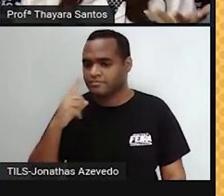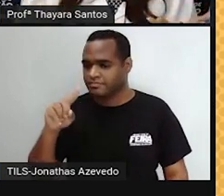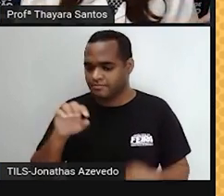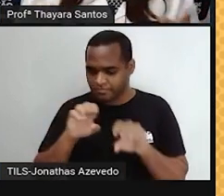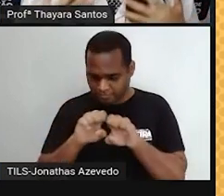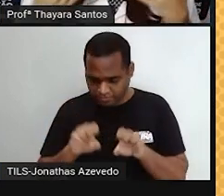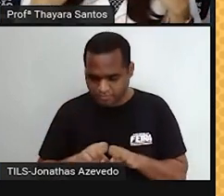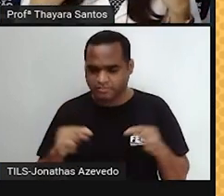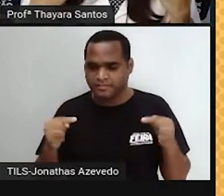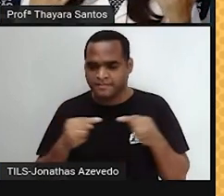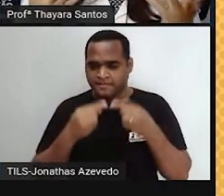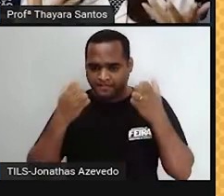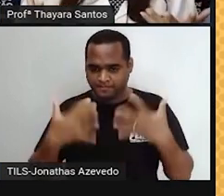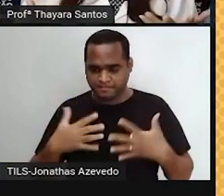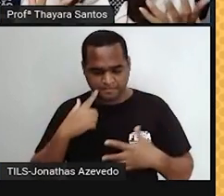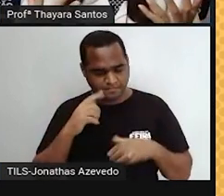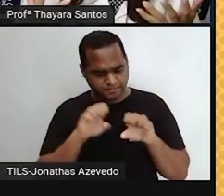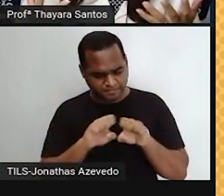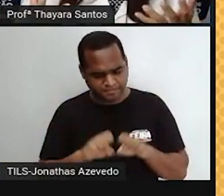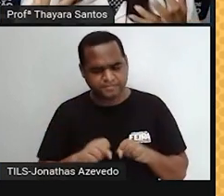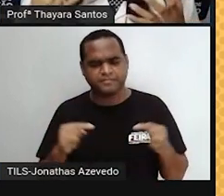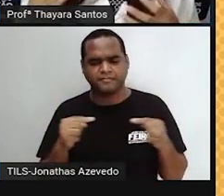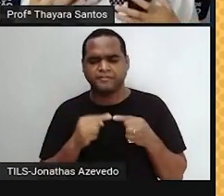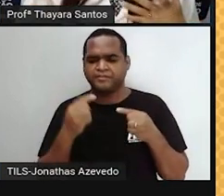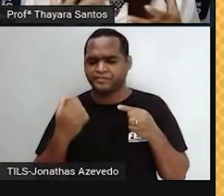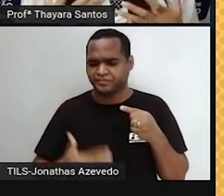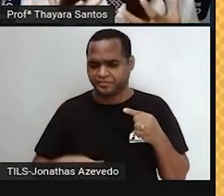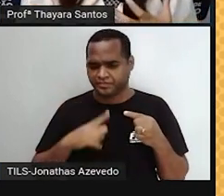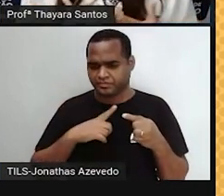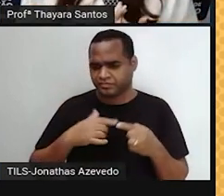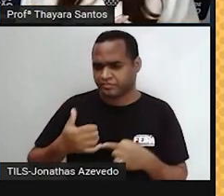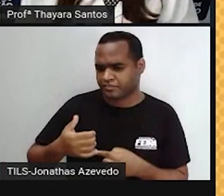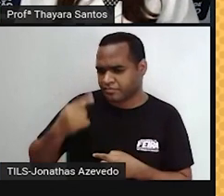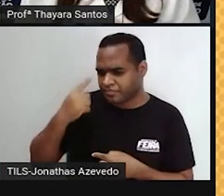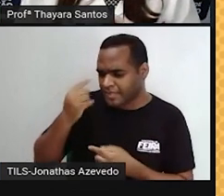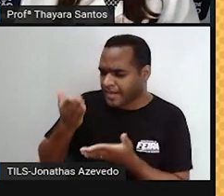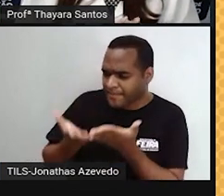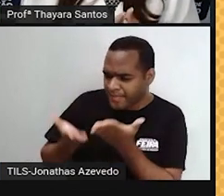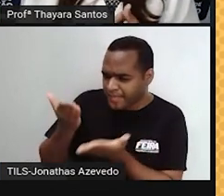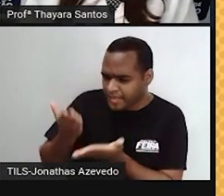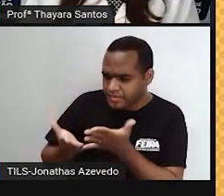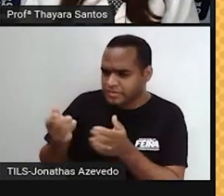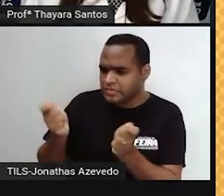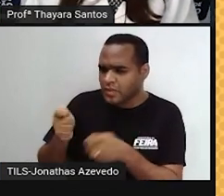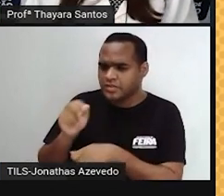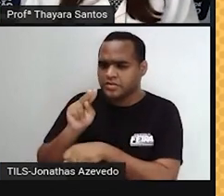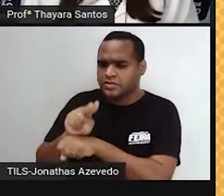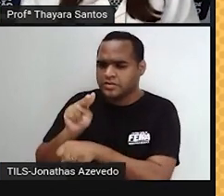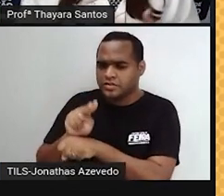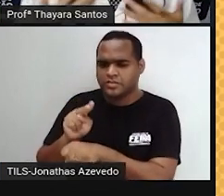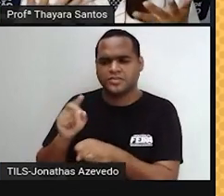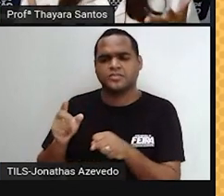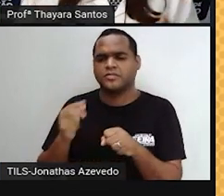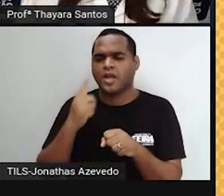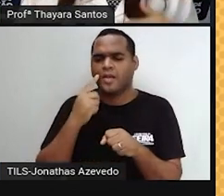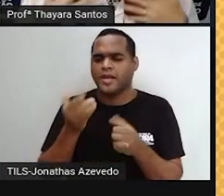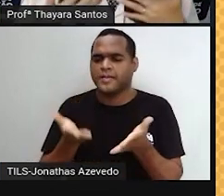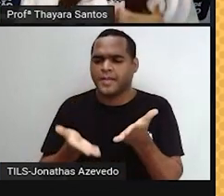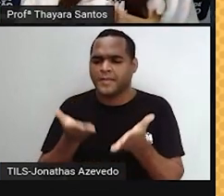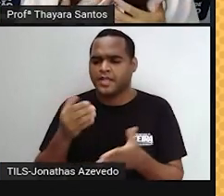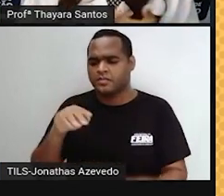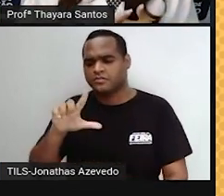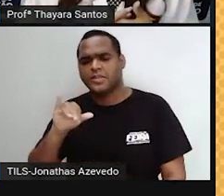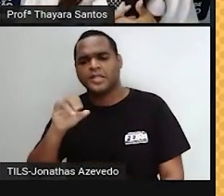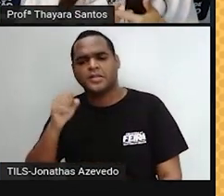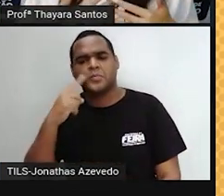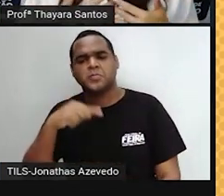mais do que isso, ele não tem... A gente não consegue controlar a contração desse músculo. Músculo liso, a gente